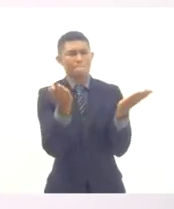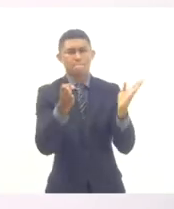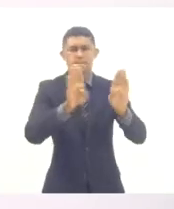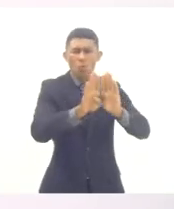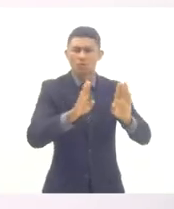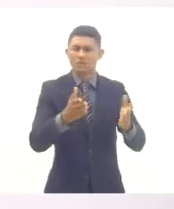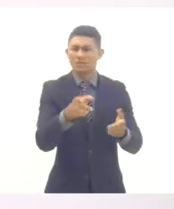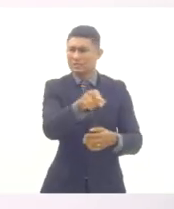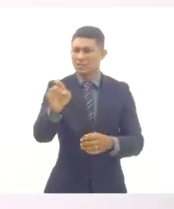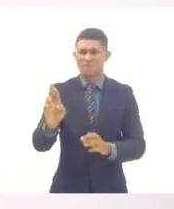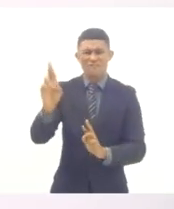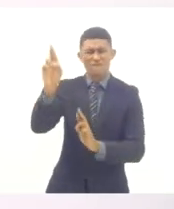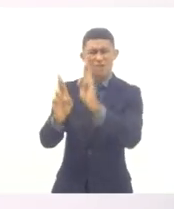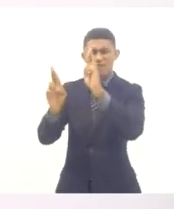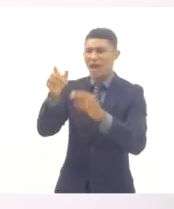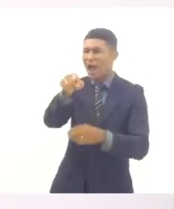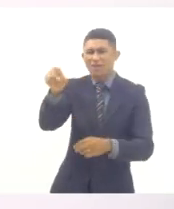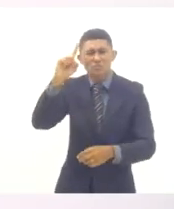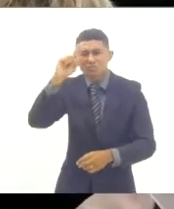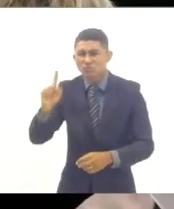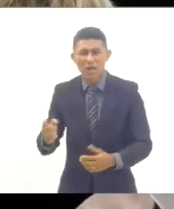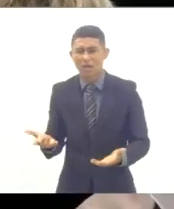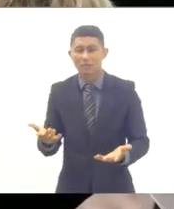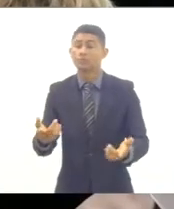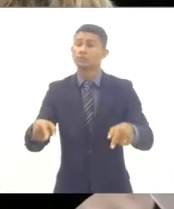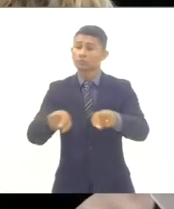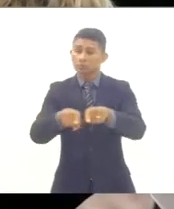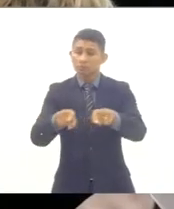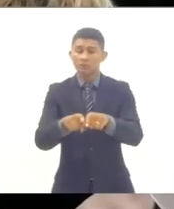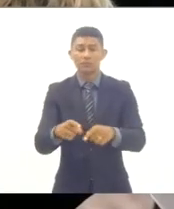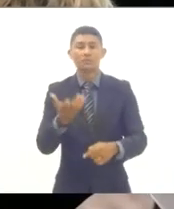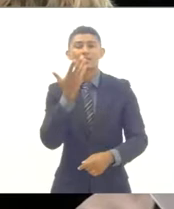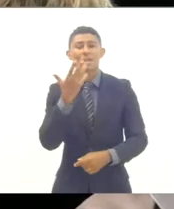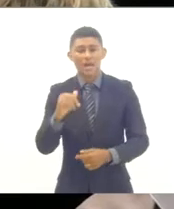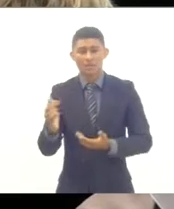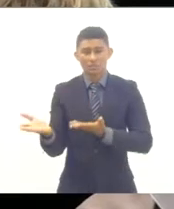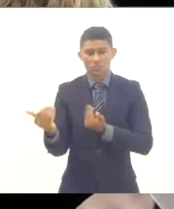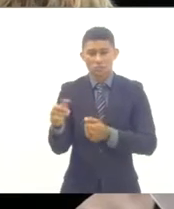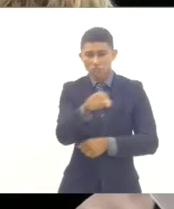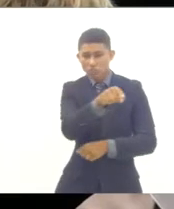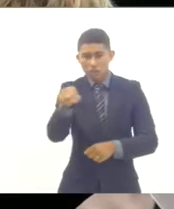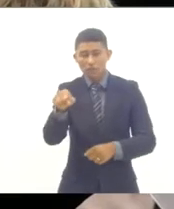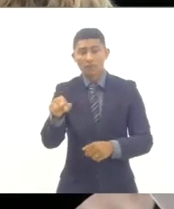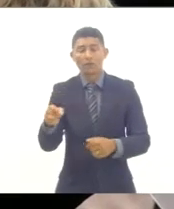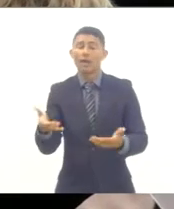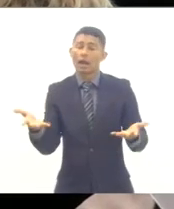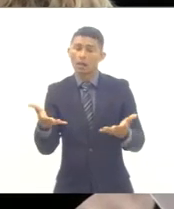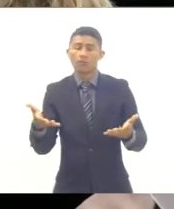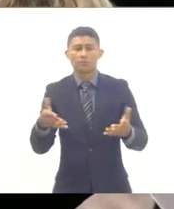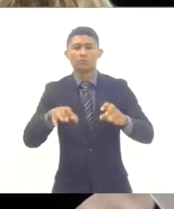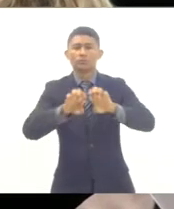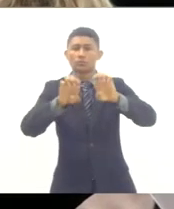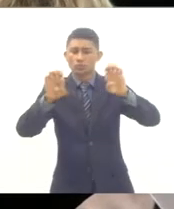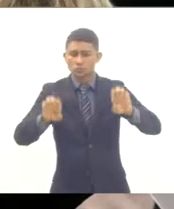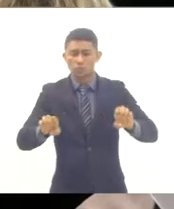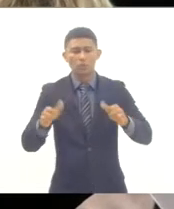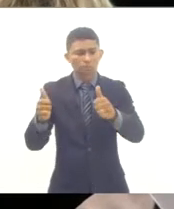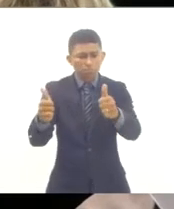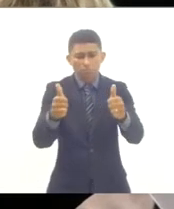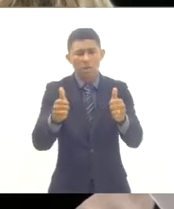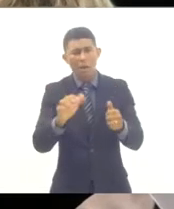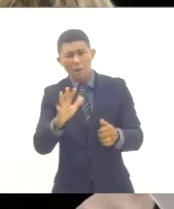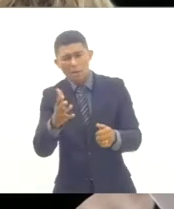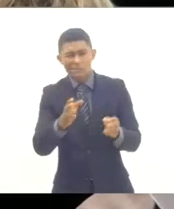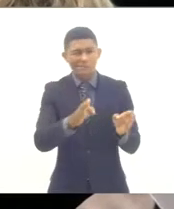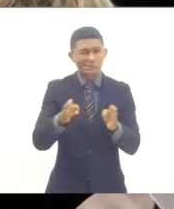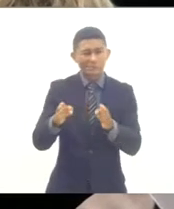hoje, de busca ativa entre crianças e adolescentes minimamente estruturada, a gente ainda não tem uma mobilização na sociedade, e,